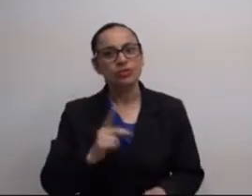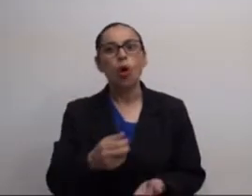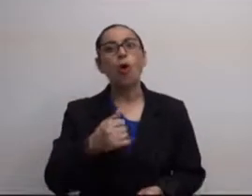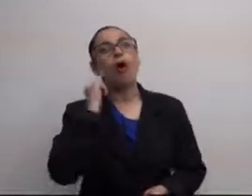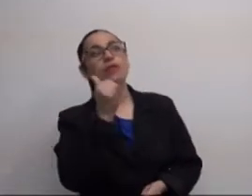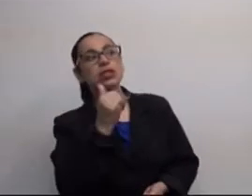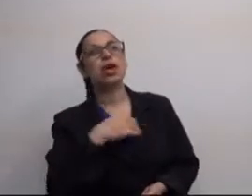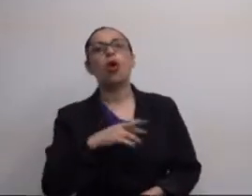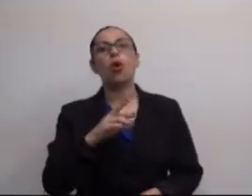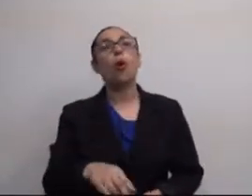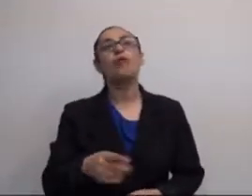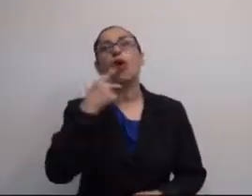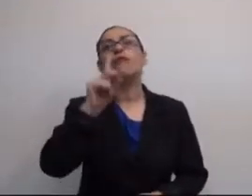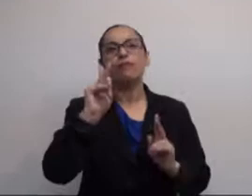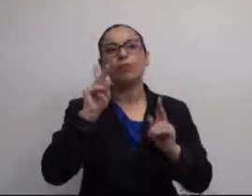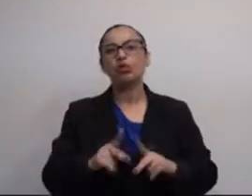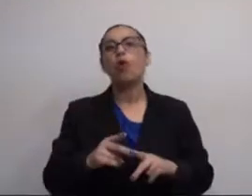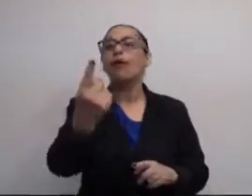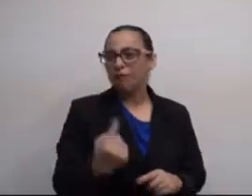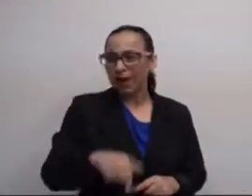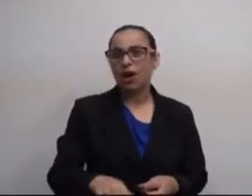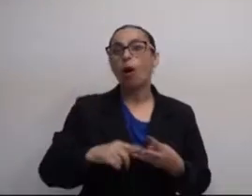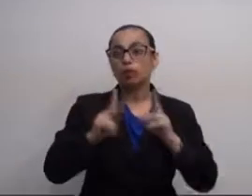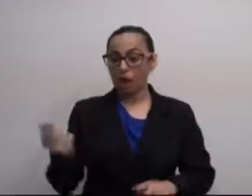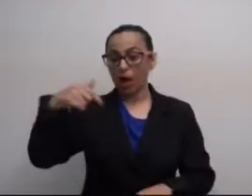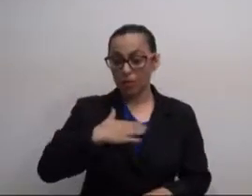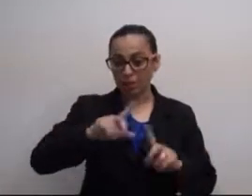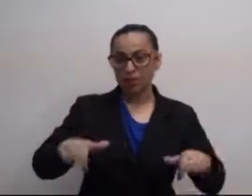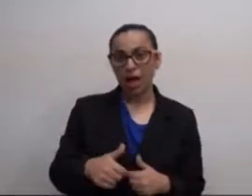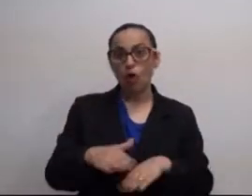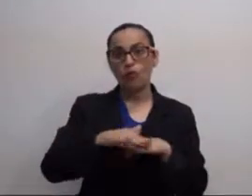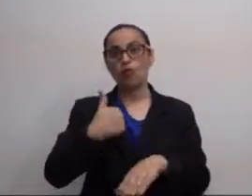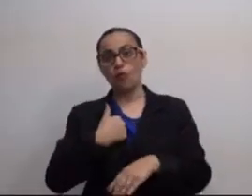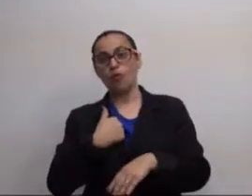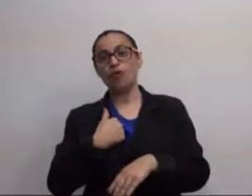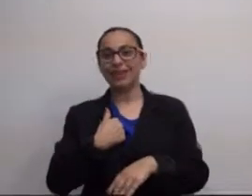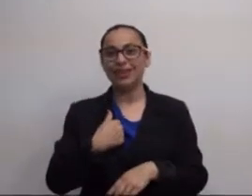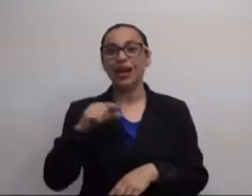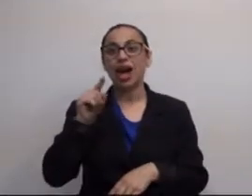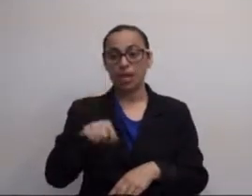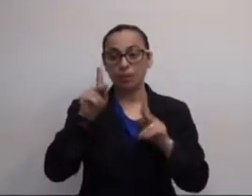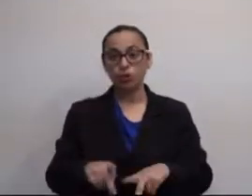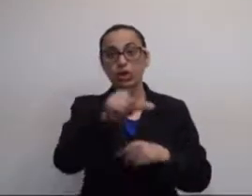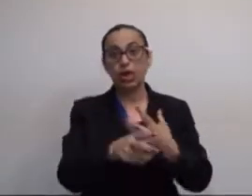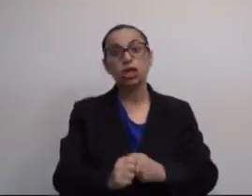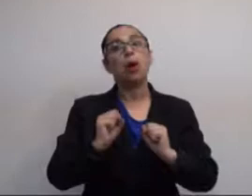me demanda algo, porque ele existe de alguma forma. Ou ele mandou um recado pra mim, ou ele mandou um representante, ou ele veio até a minha sala e